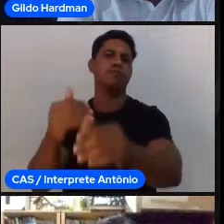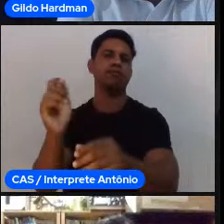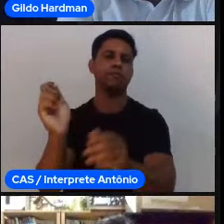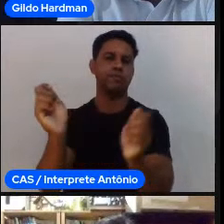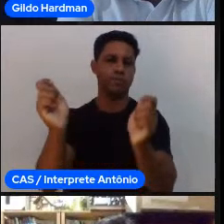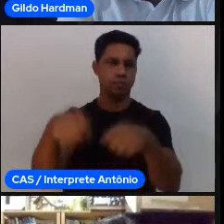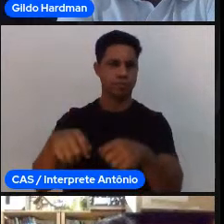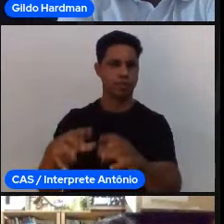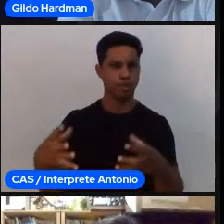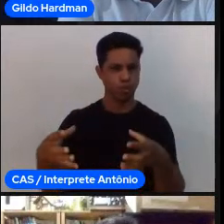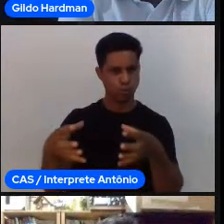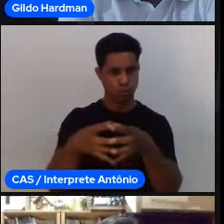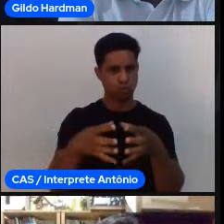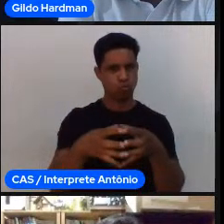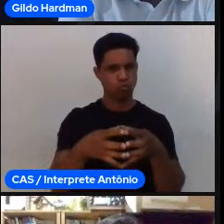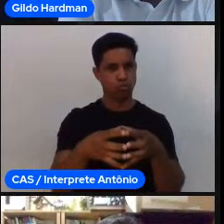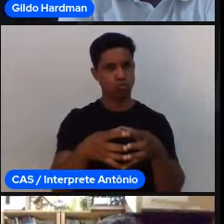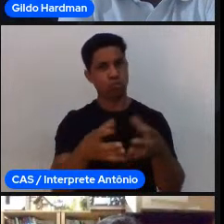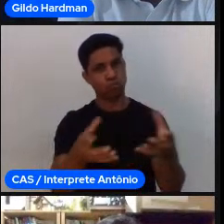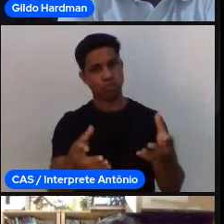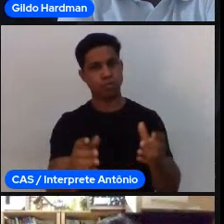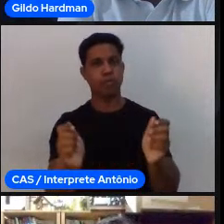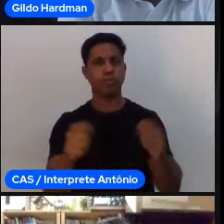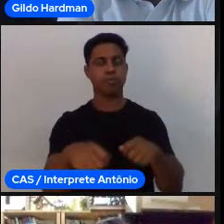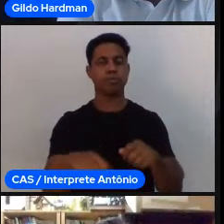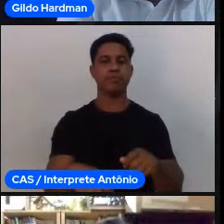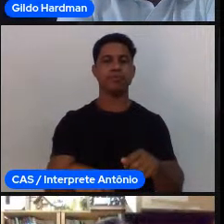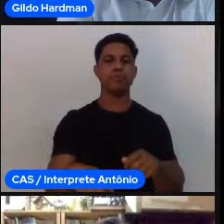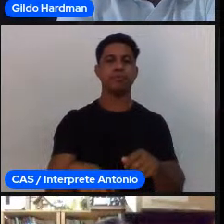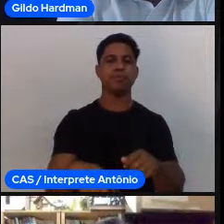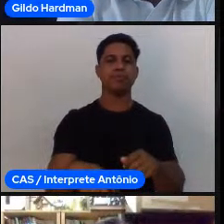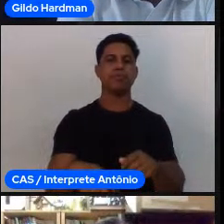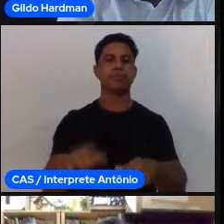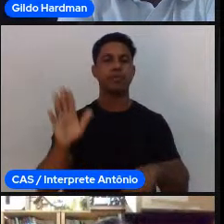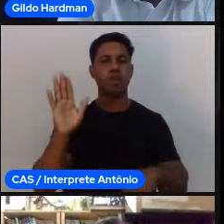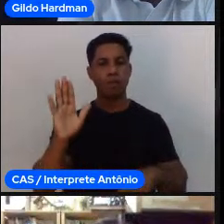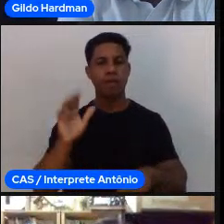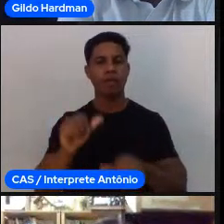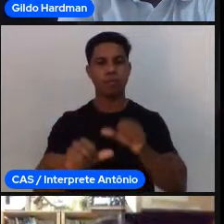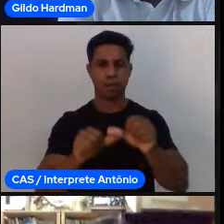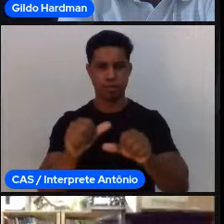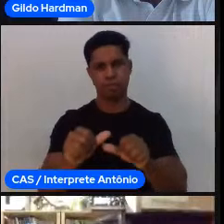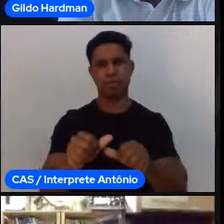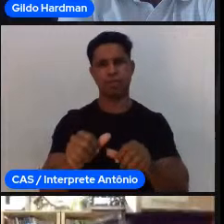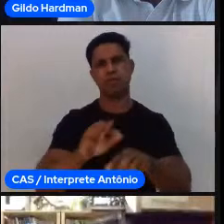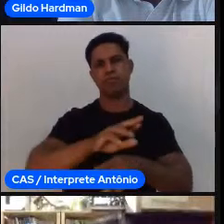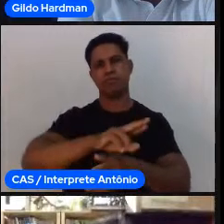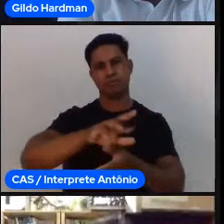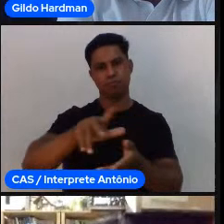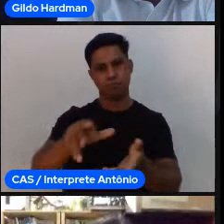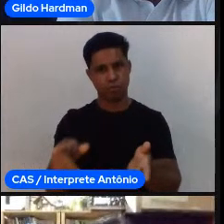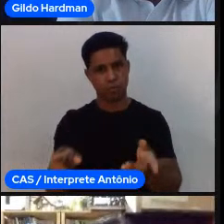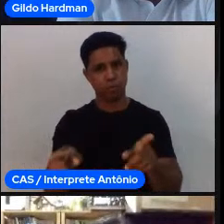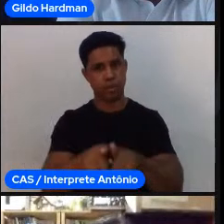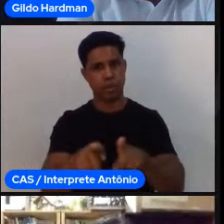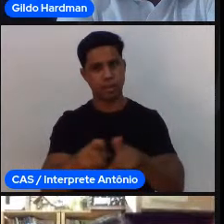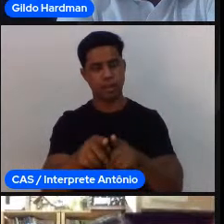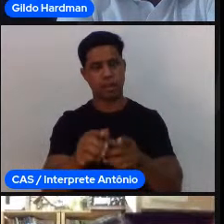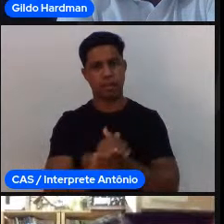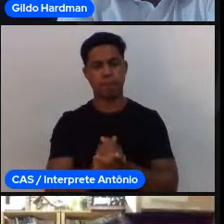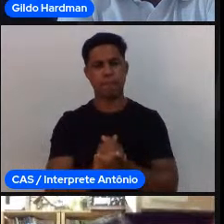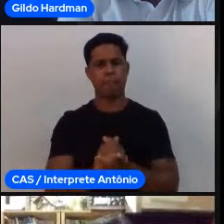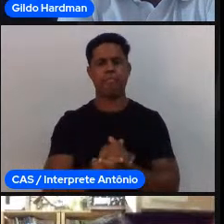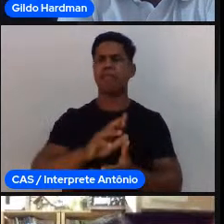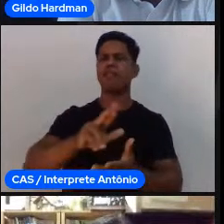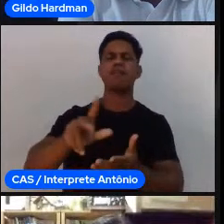eu aplicar a aula e aí tem uma série de recursos que a gente pode explorar e